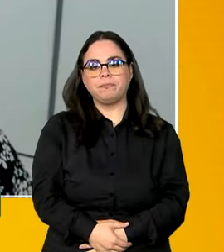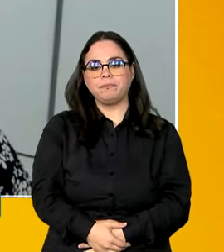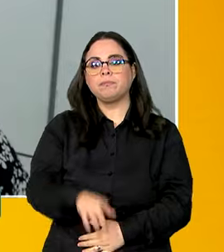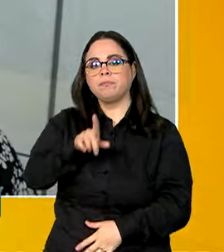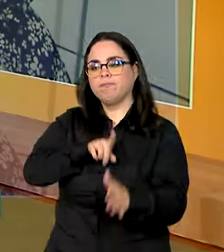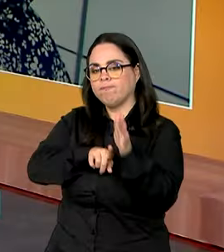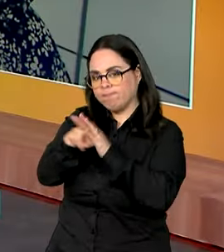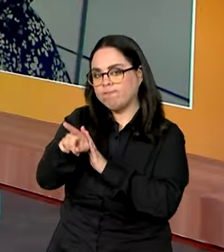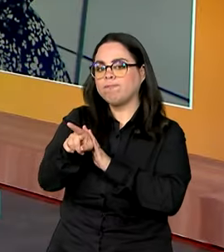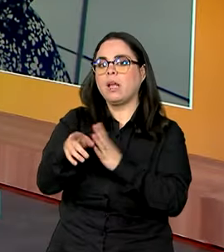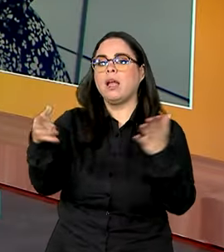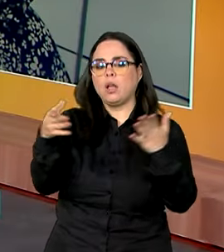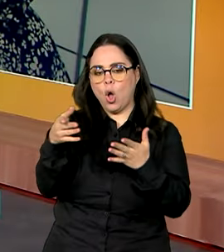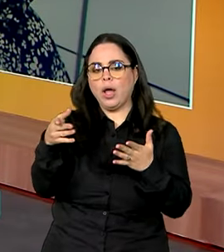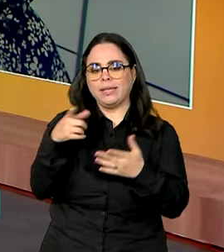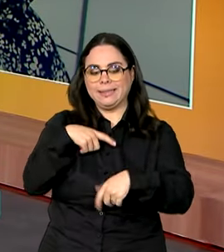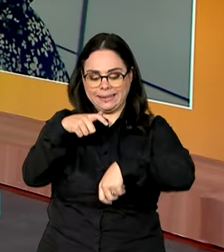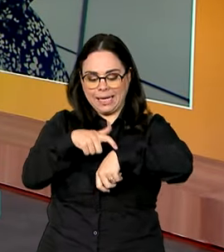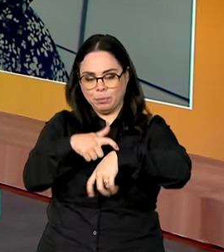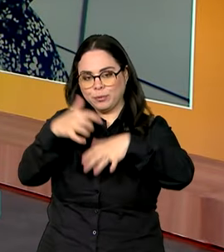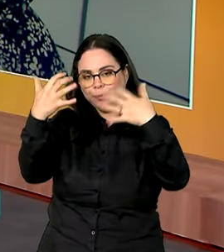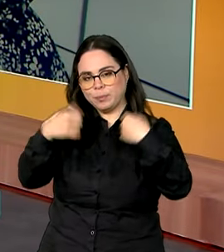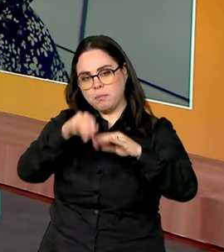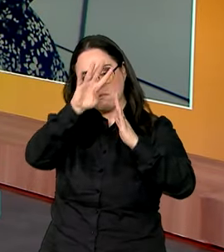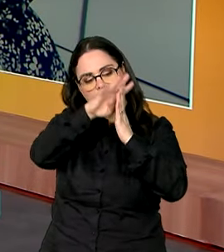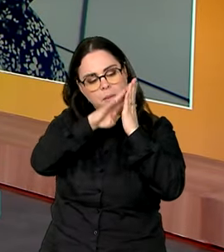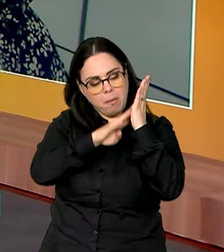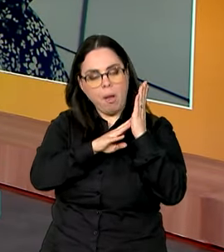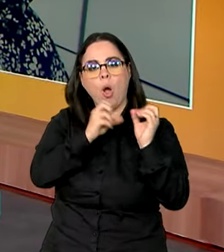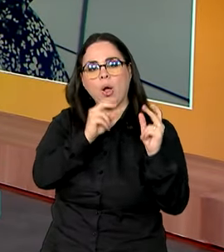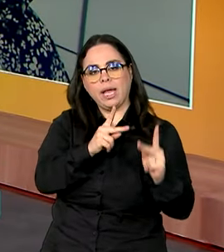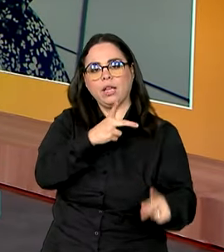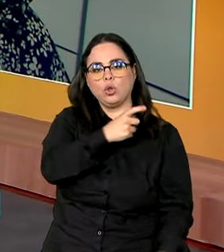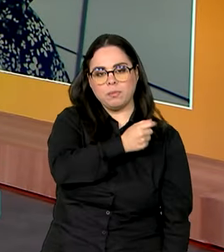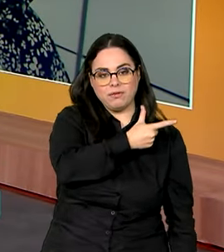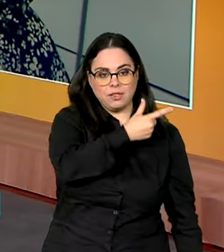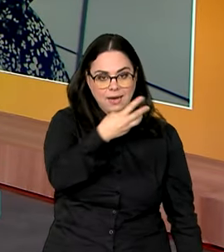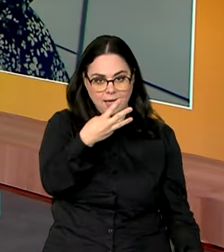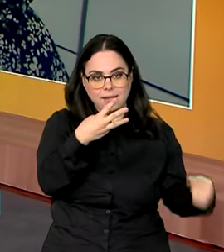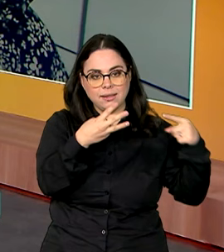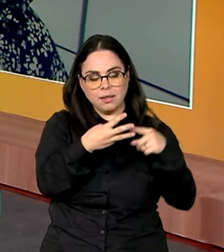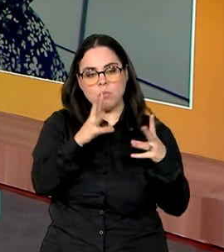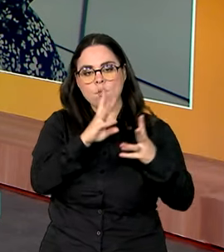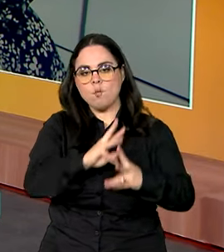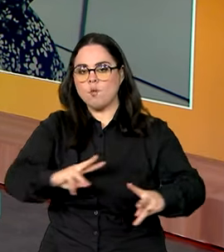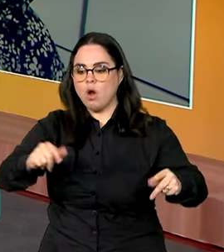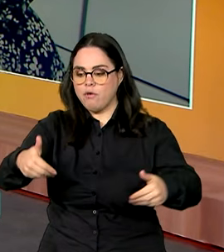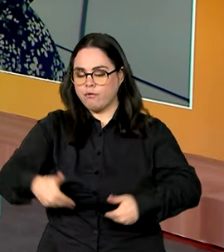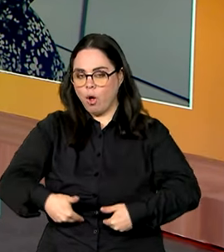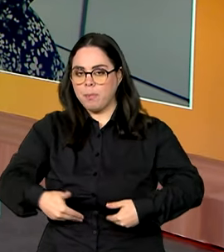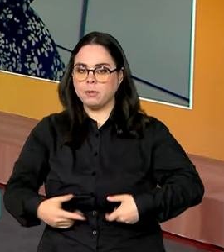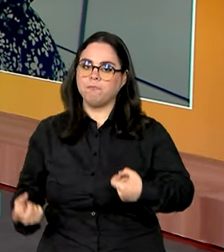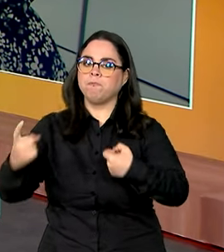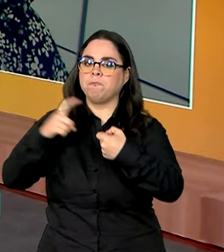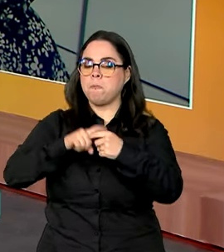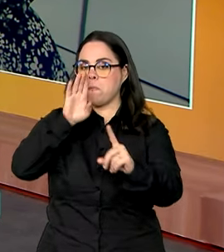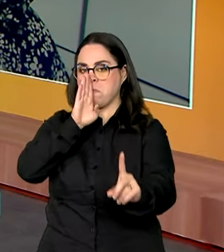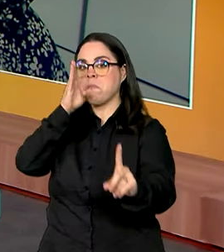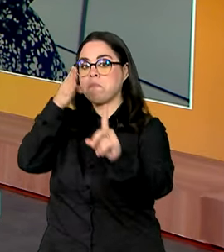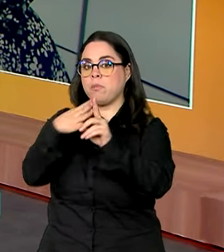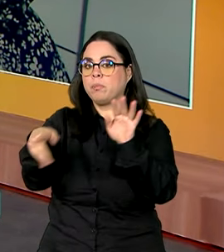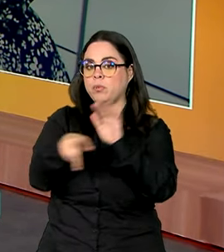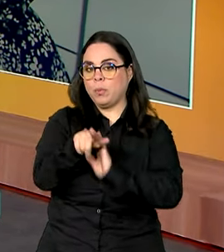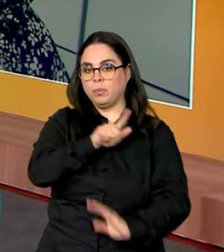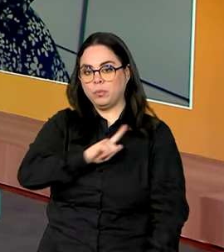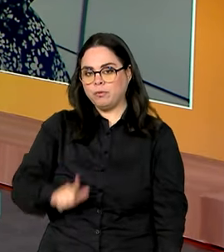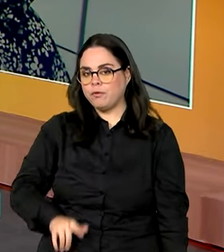Diretora, a gente vai no tempo, na cronologia. Daí, em 2023, quando a erradicação da fome volta a ser uma prioridade do governo